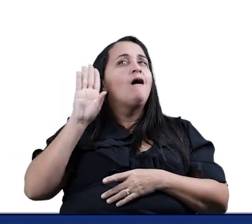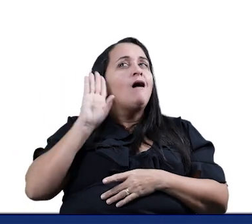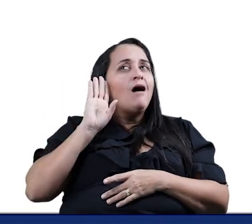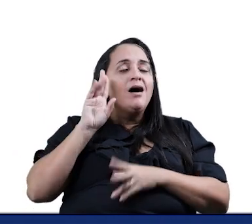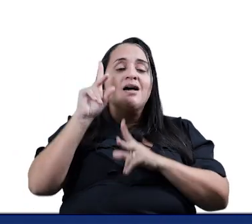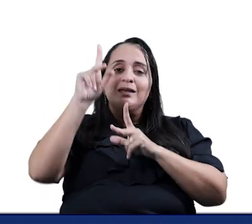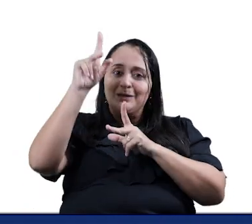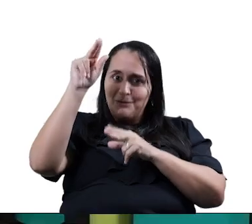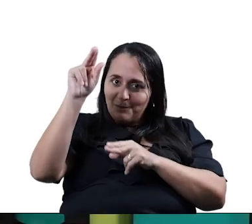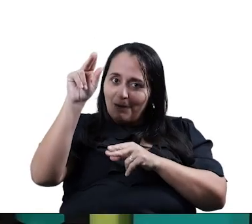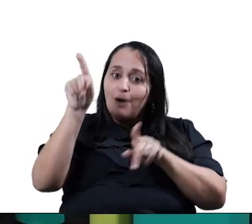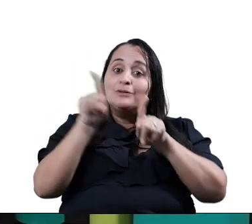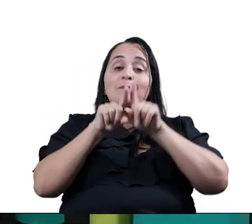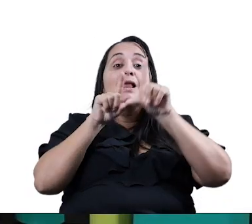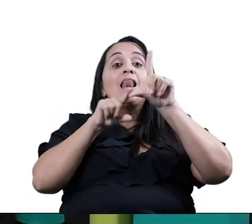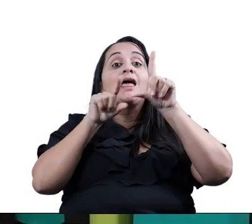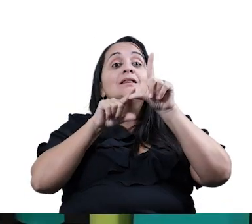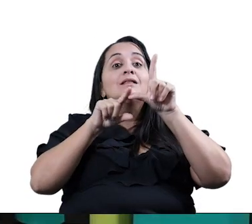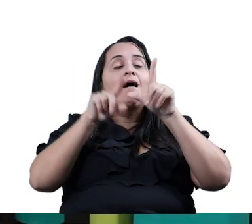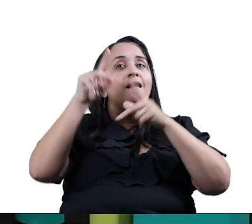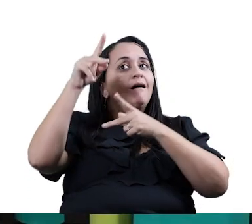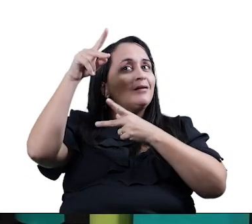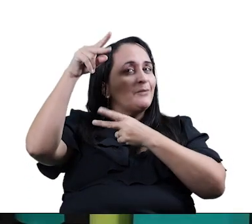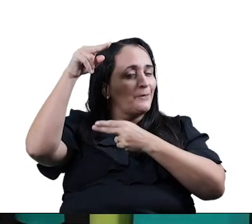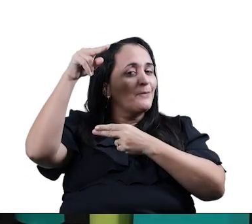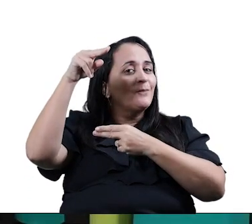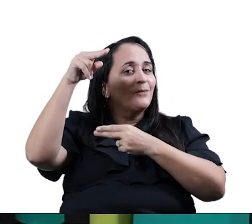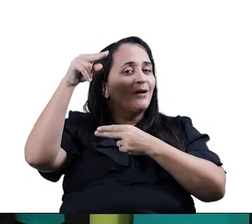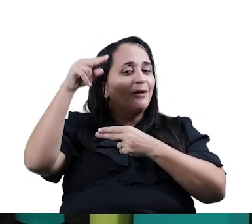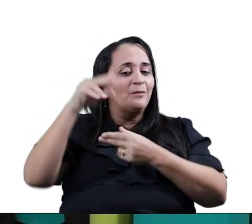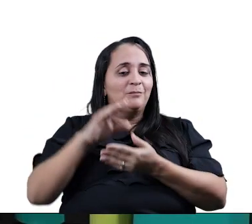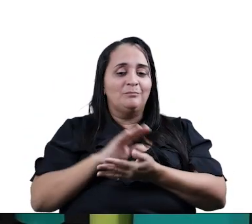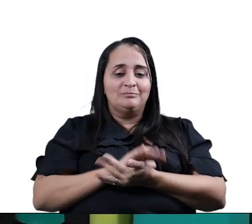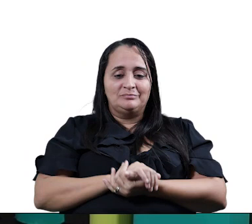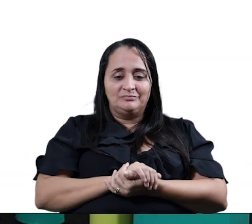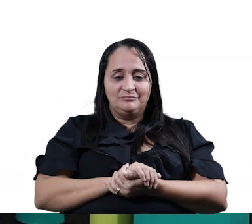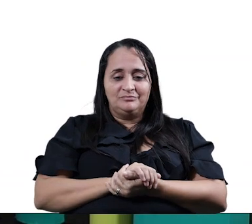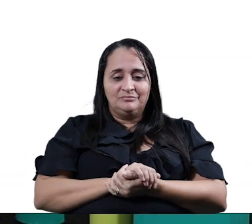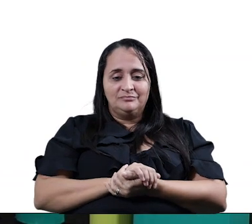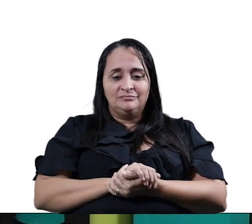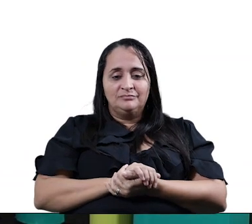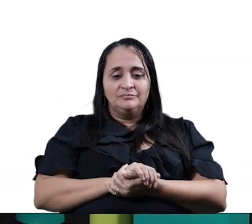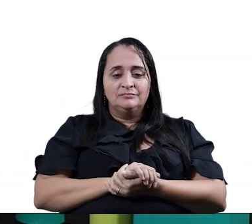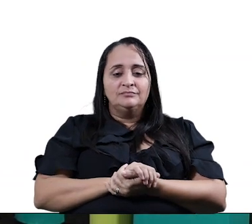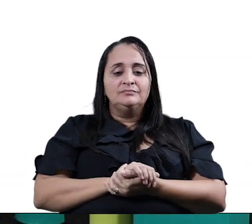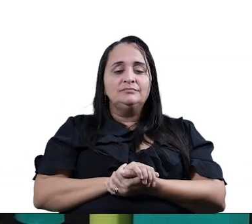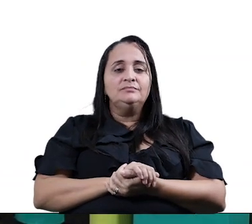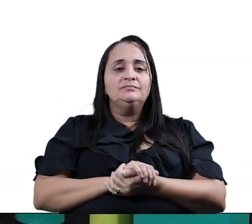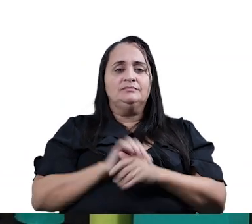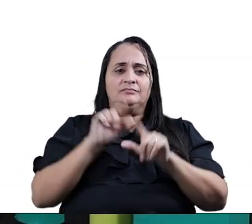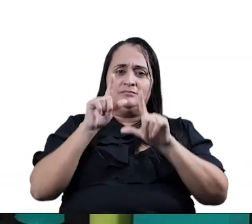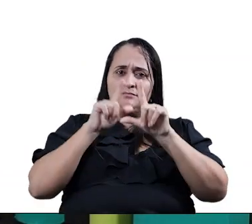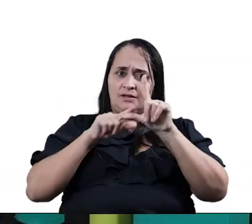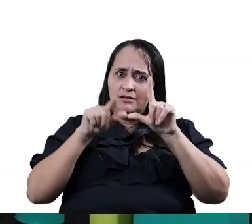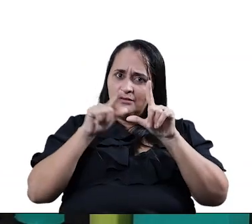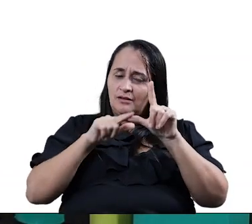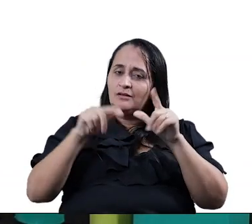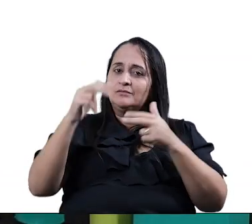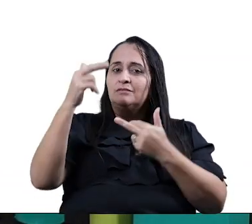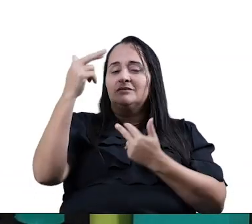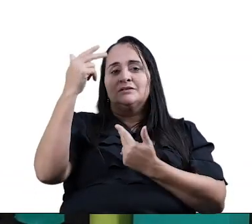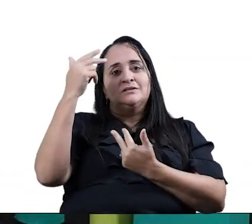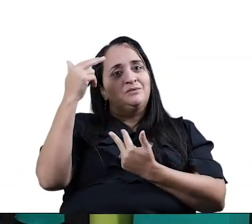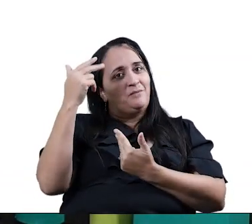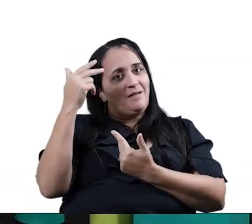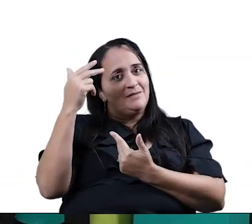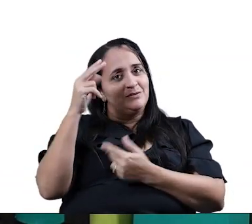De dura Que são as palavras Que são As letras Que são iguais As letras Que são iguais